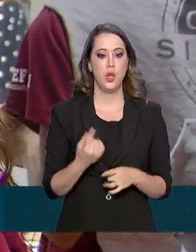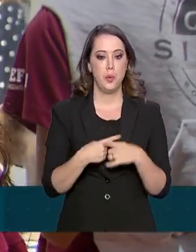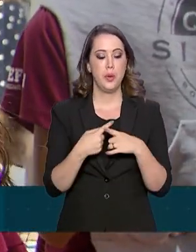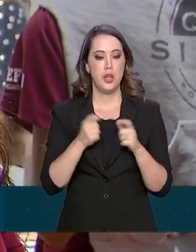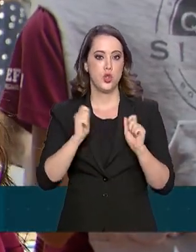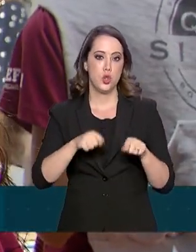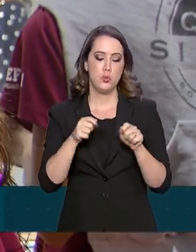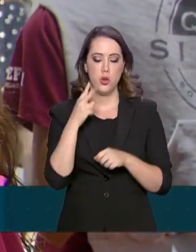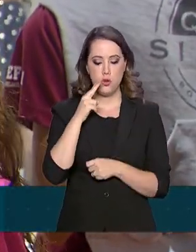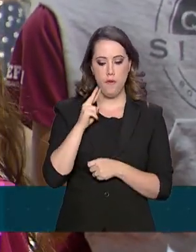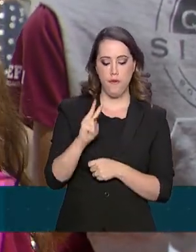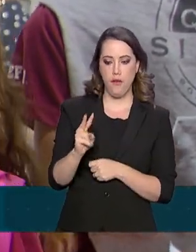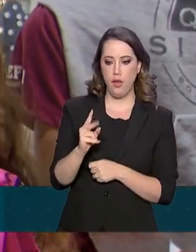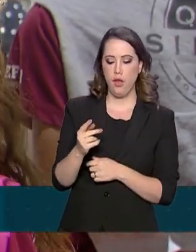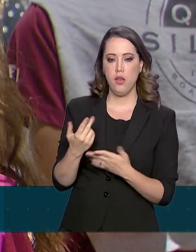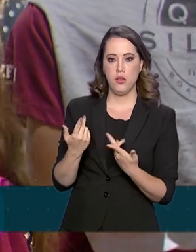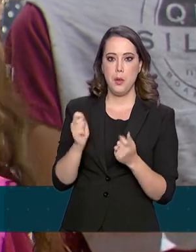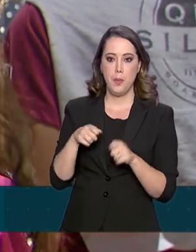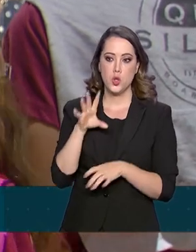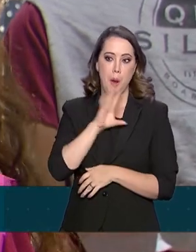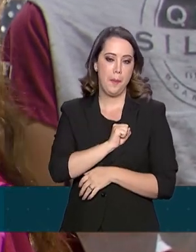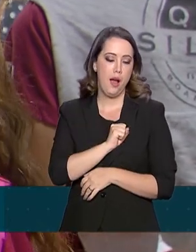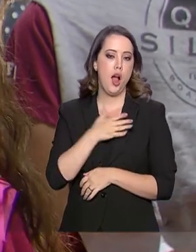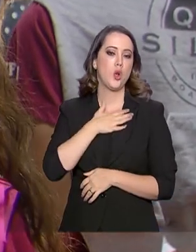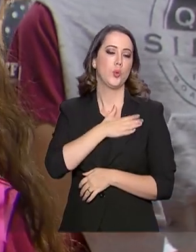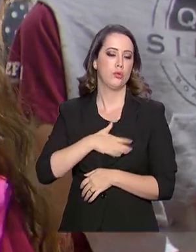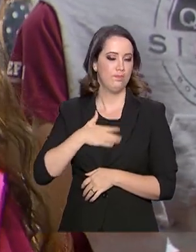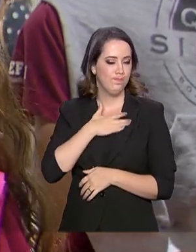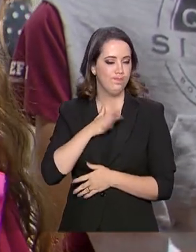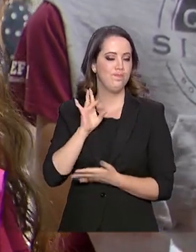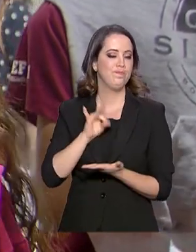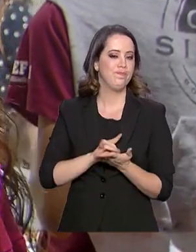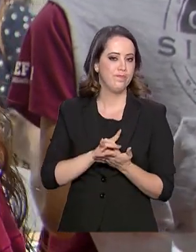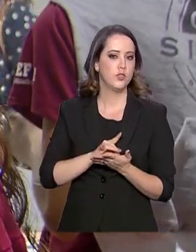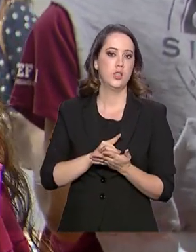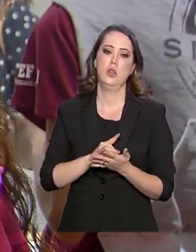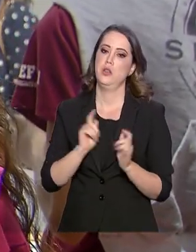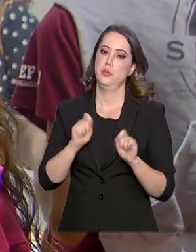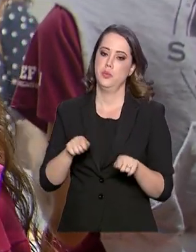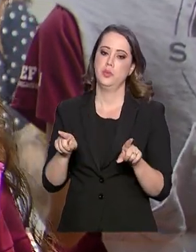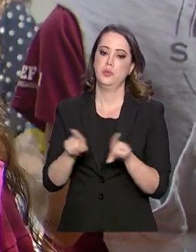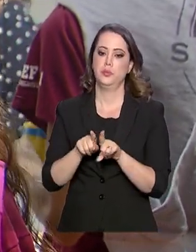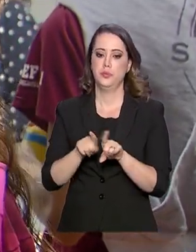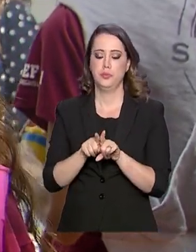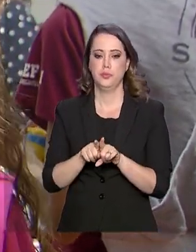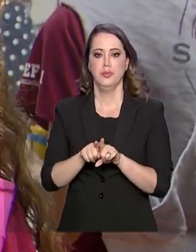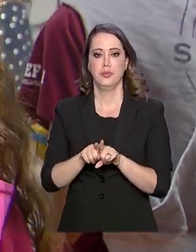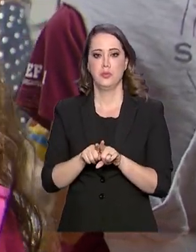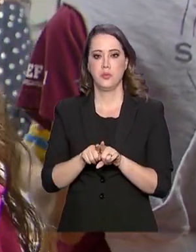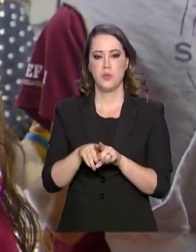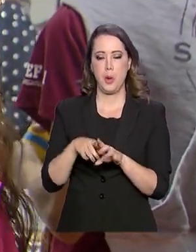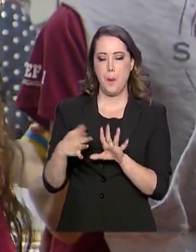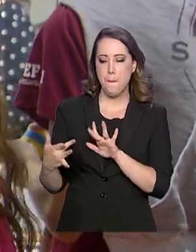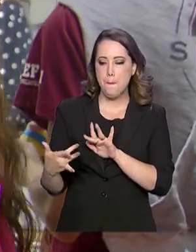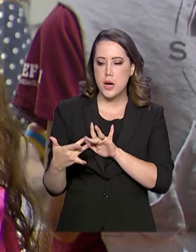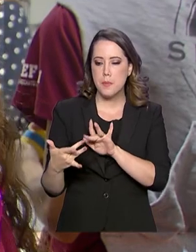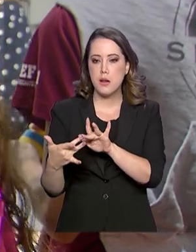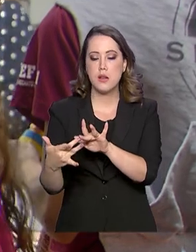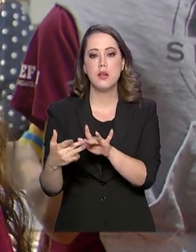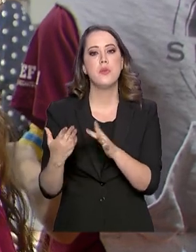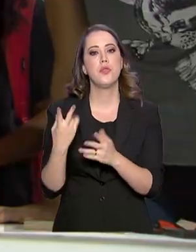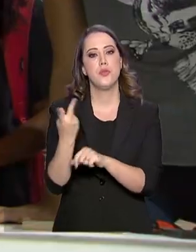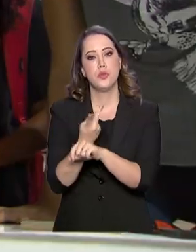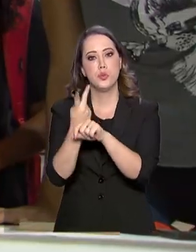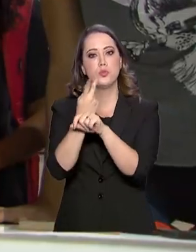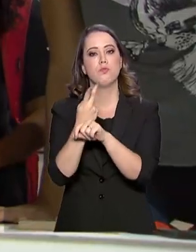pode olhar uma coisa e pode se apaixonar, a pode gostar, e aí a gente pode também se aproximar mais e correr atrás do